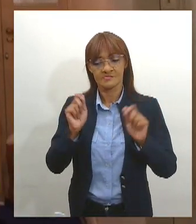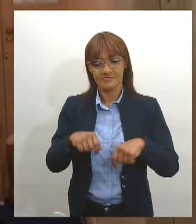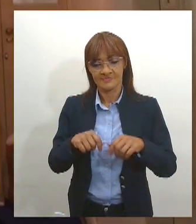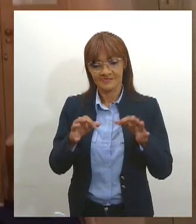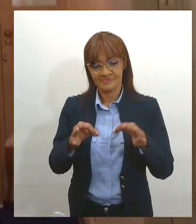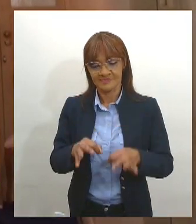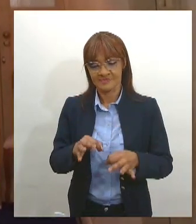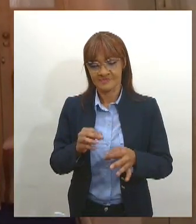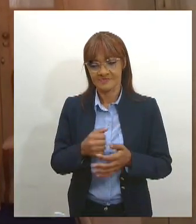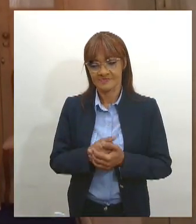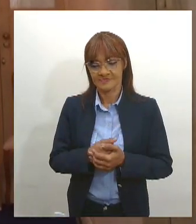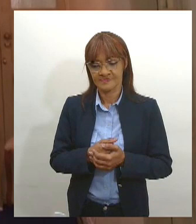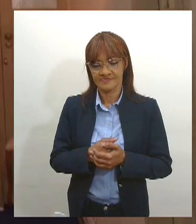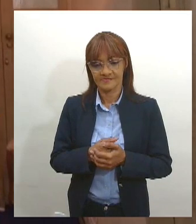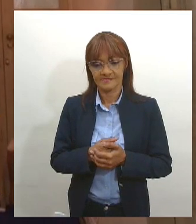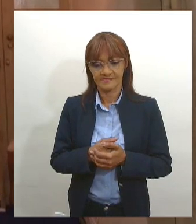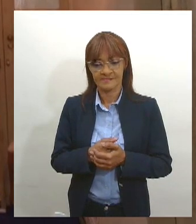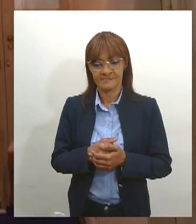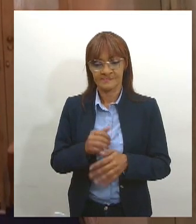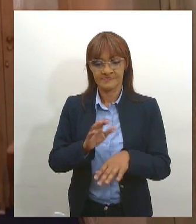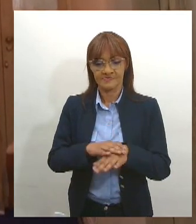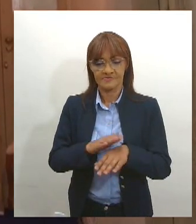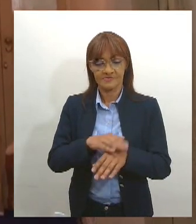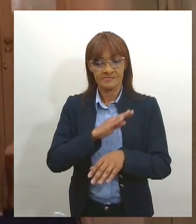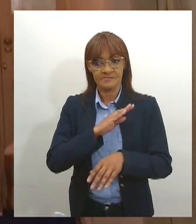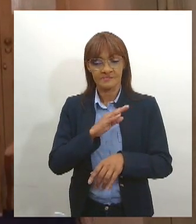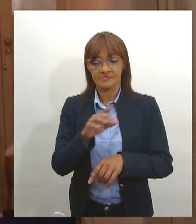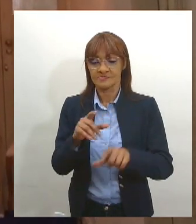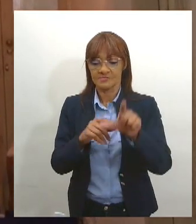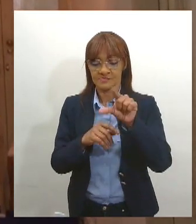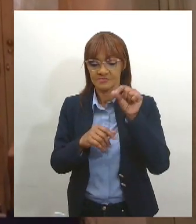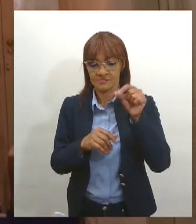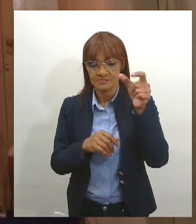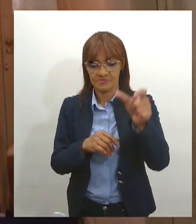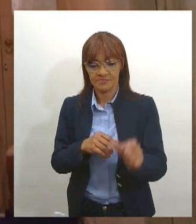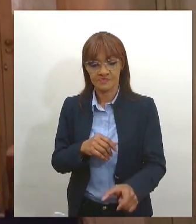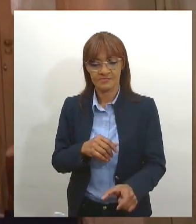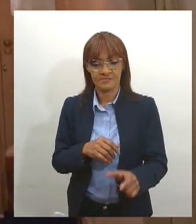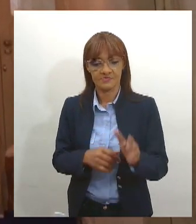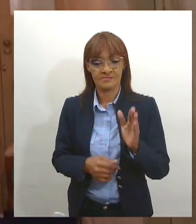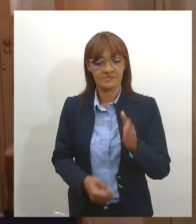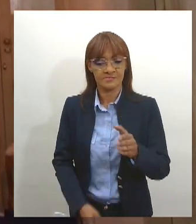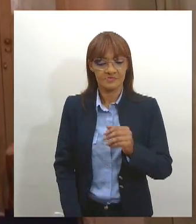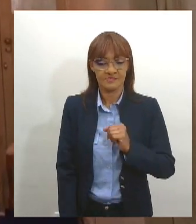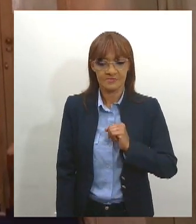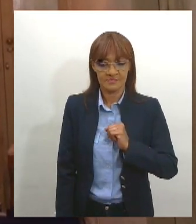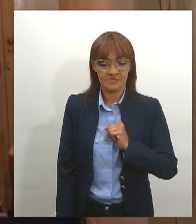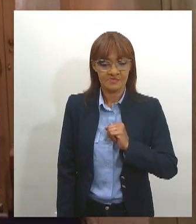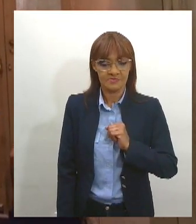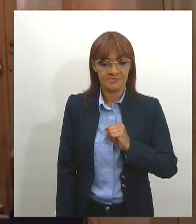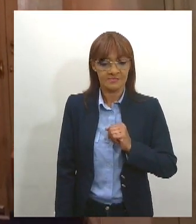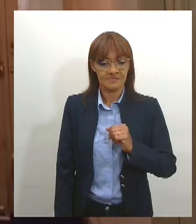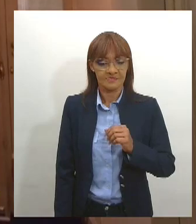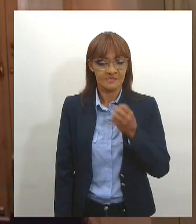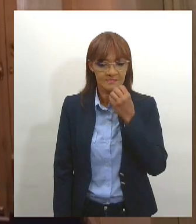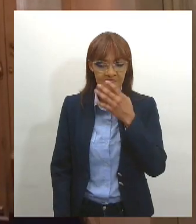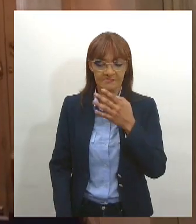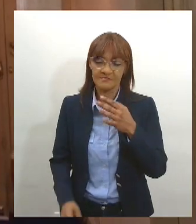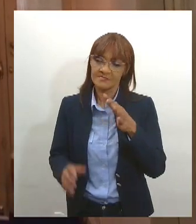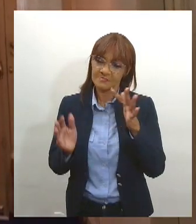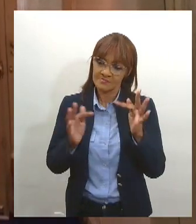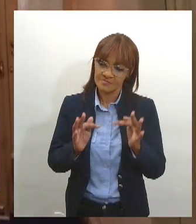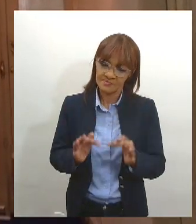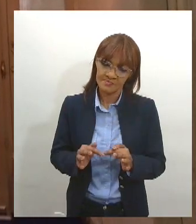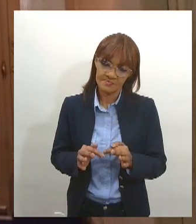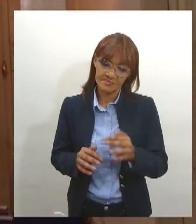foi escolhido pelos colegas pelos seus pares escolhido também na lista tríplice então a gente fica satisfeito em ter uma pessoa dessa uma que